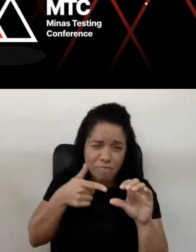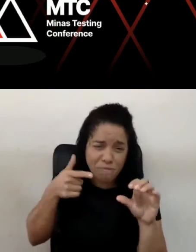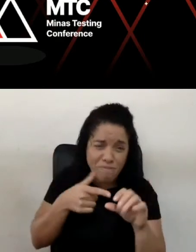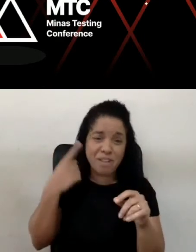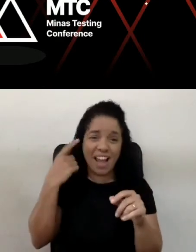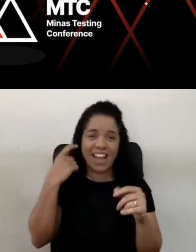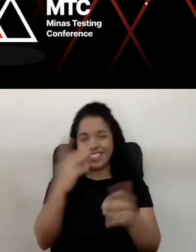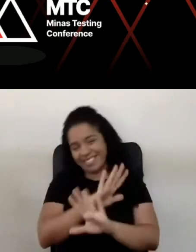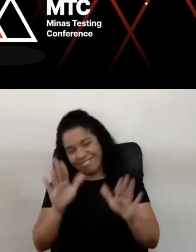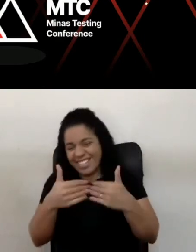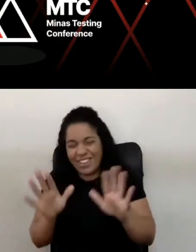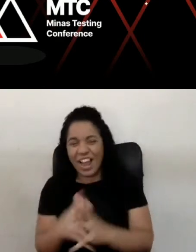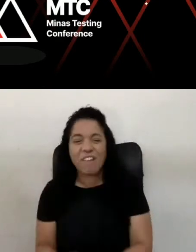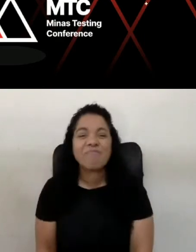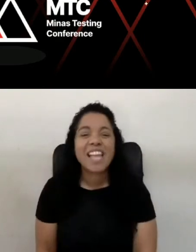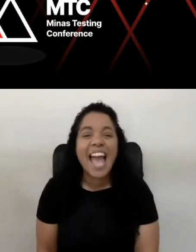beleza. Vamos lá.